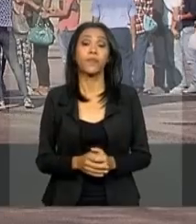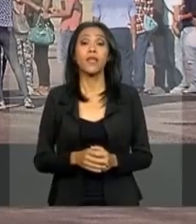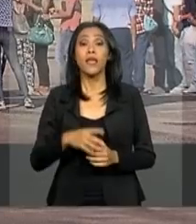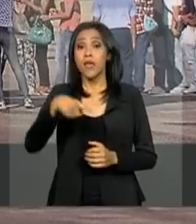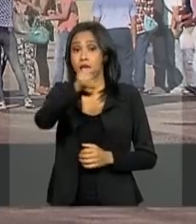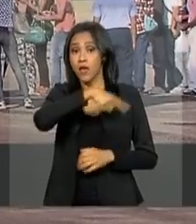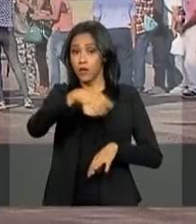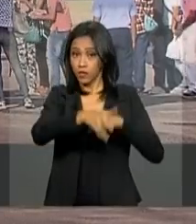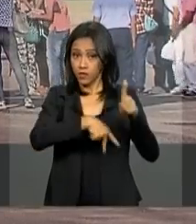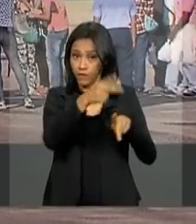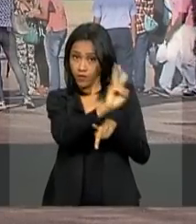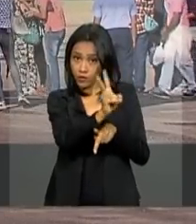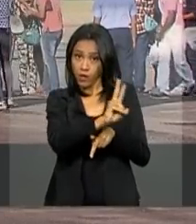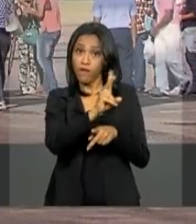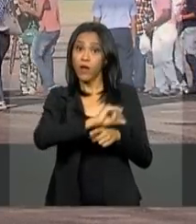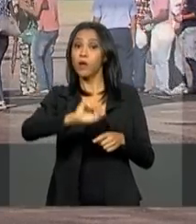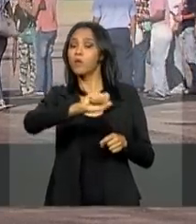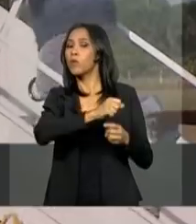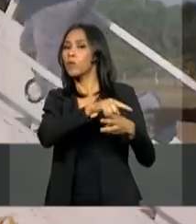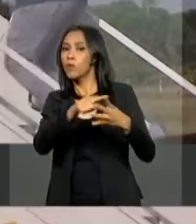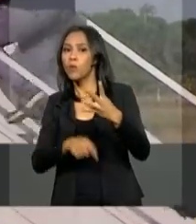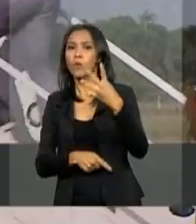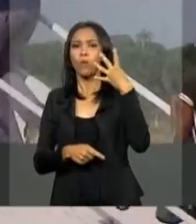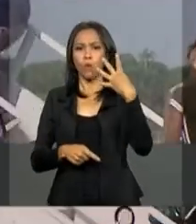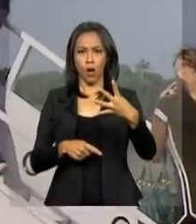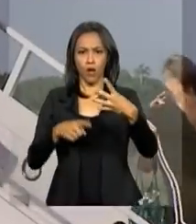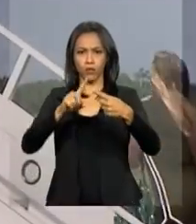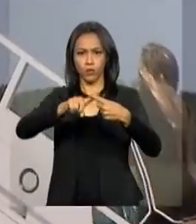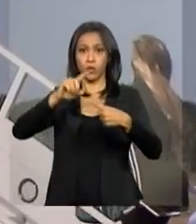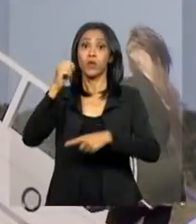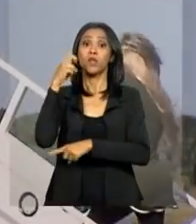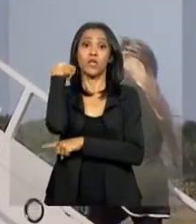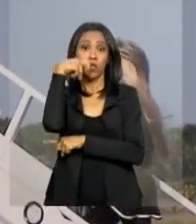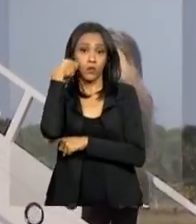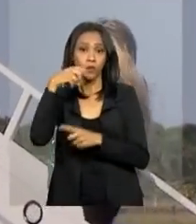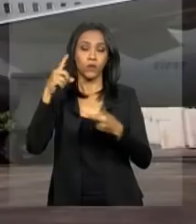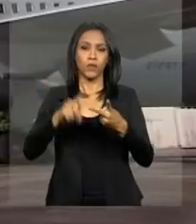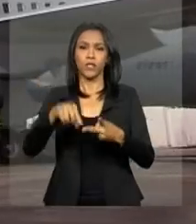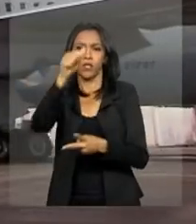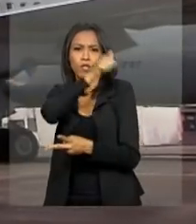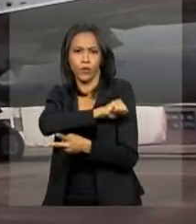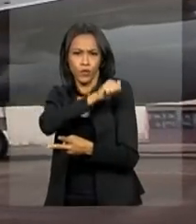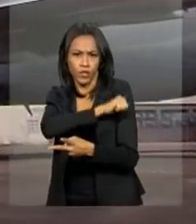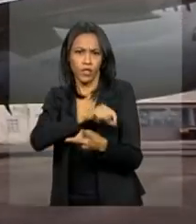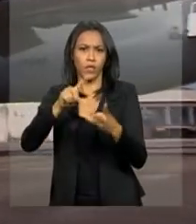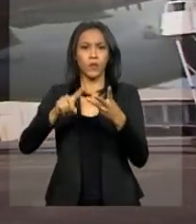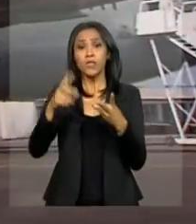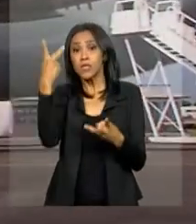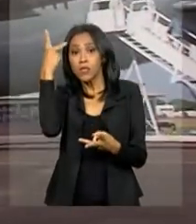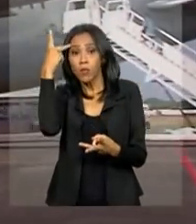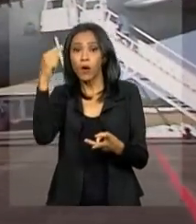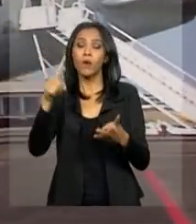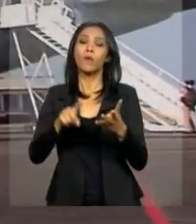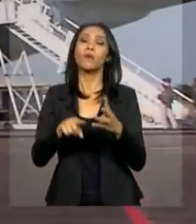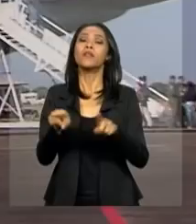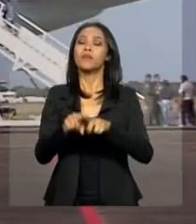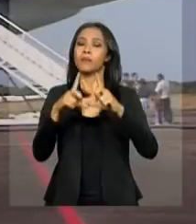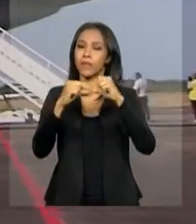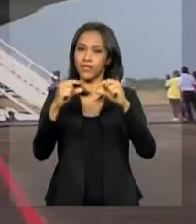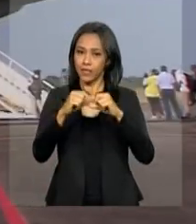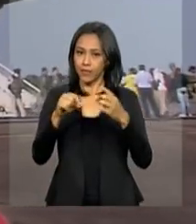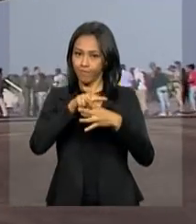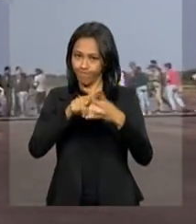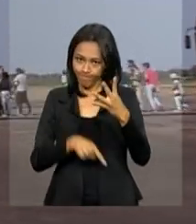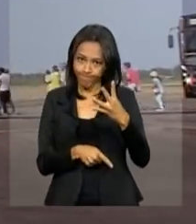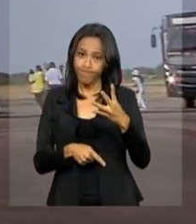serão distribuídos em quatro destinos, Caicó, no Rio Grande do Norte, Rio de Janeiro, Guarulhos, em São Paulo e também Brasília. Com